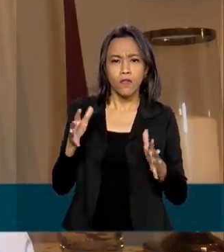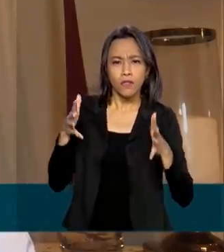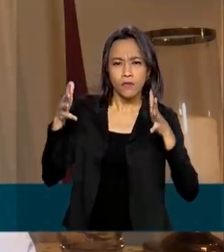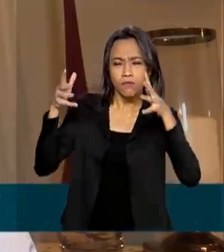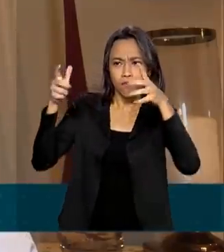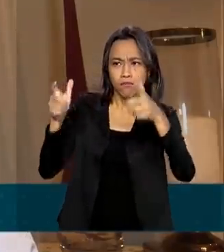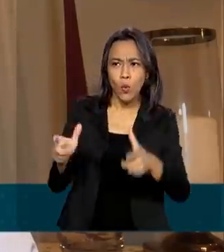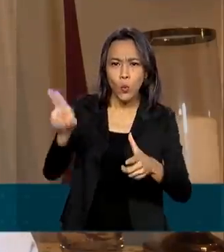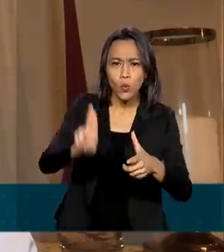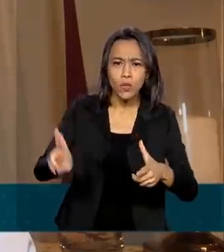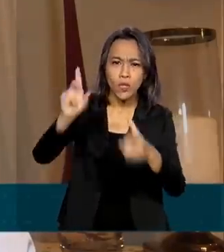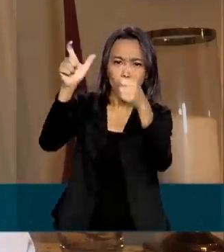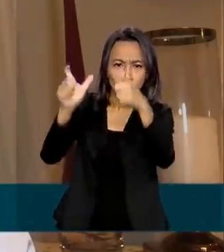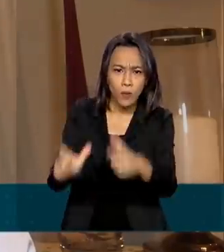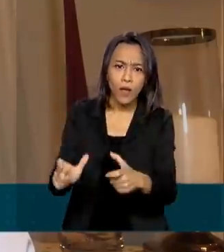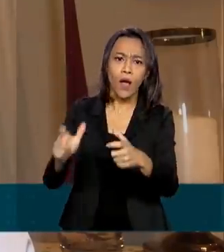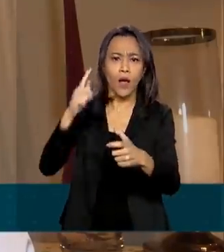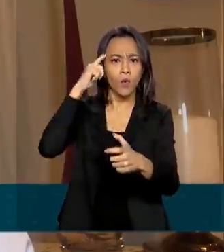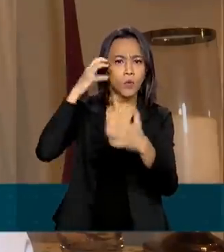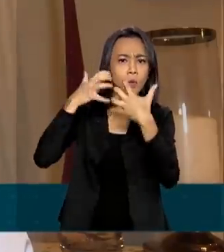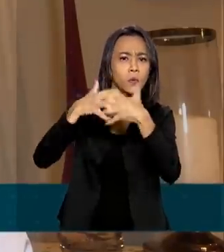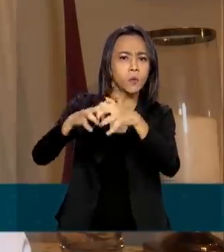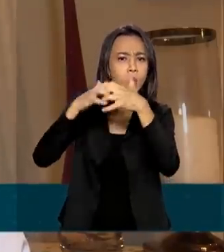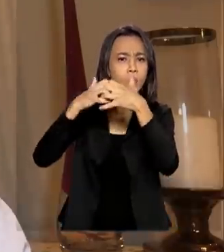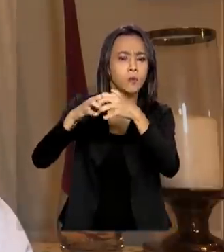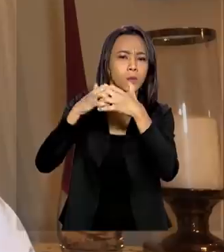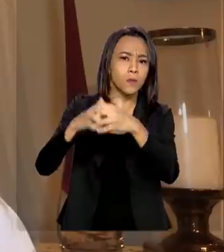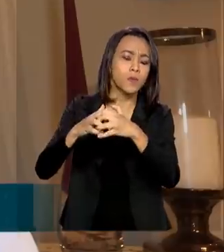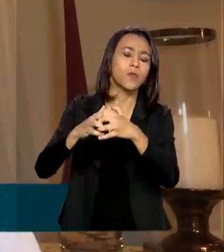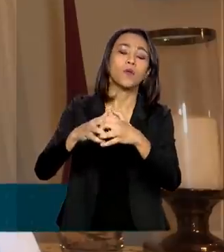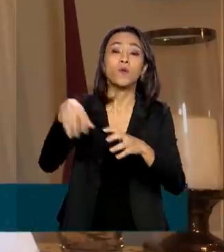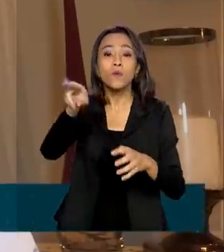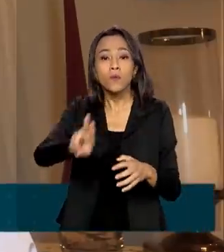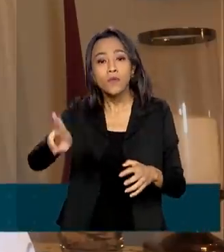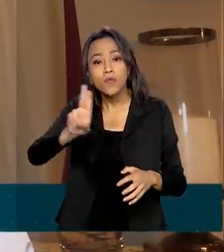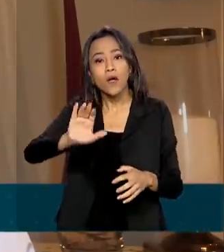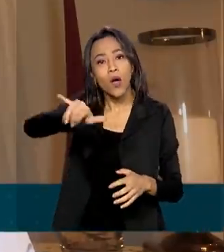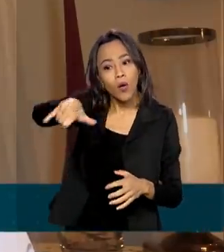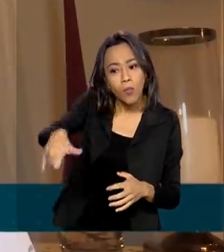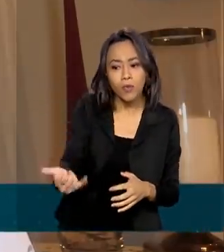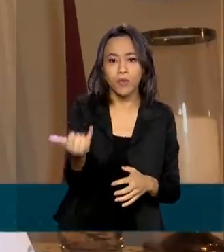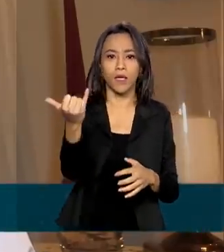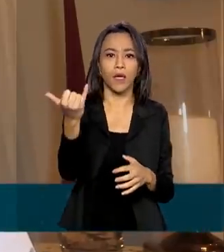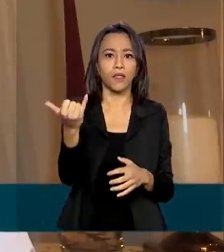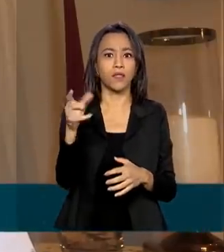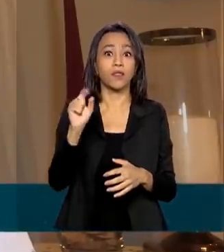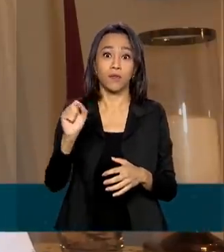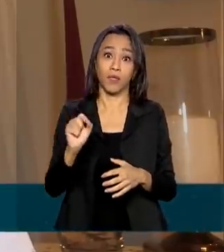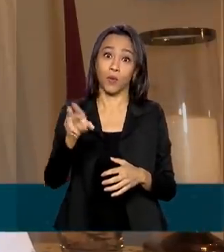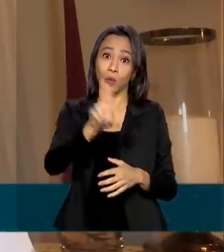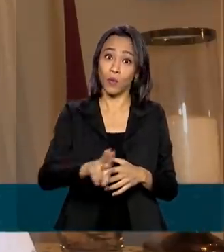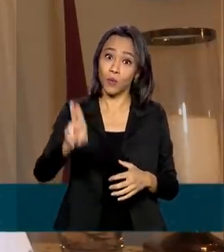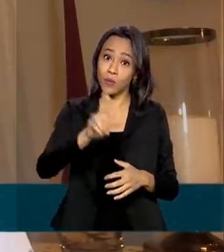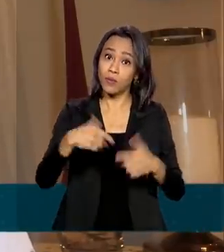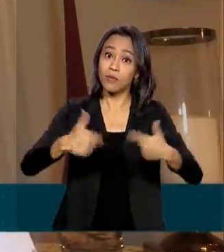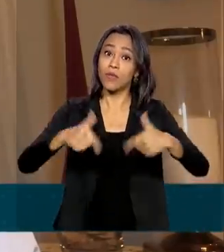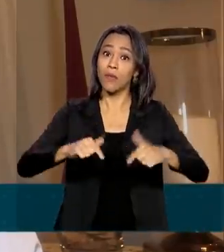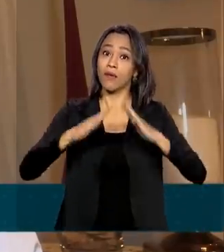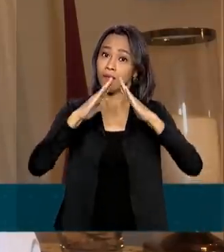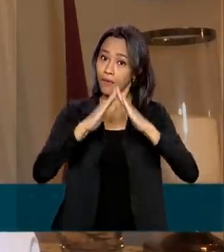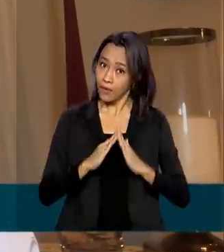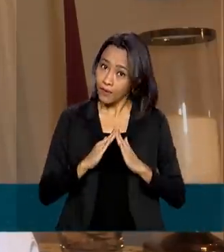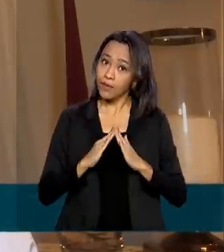racionalidade, aproveitando as oportunidades, inclusive com a inclusão do teletrabalho na administração pública,